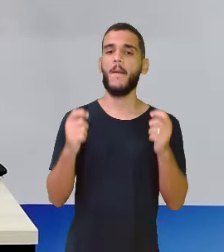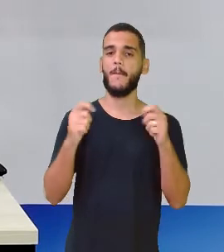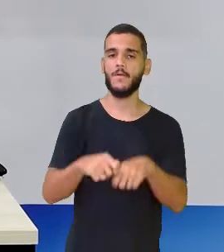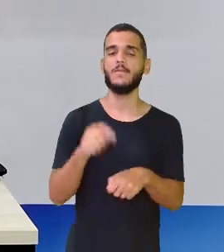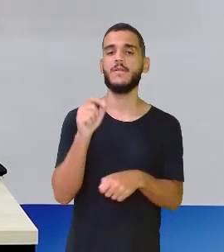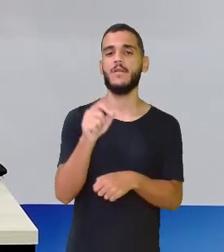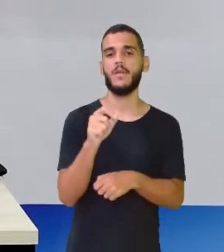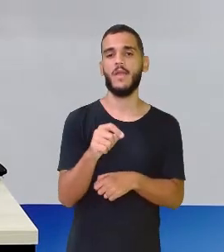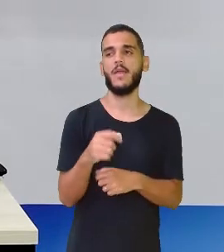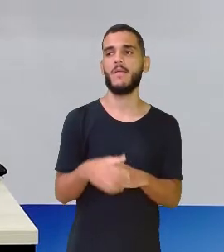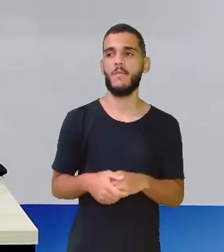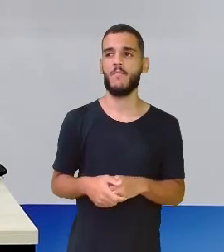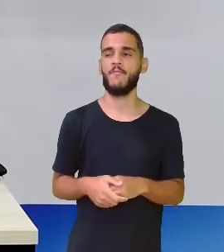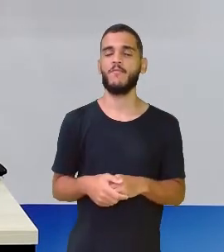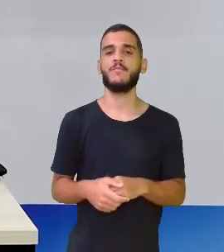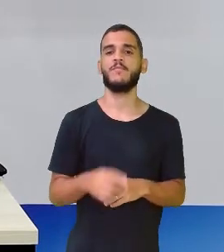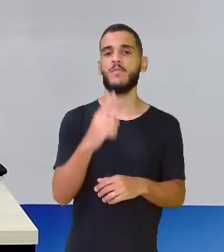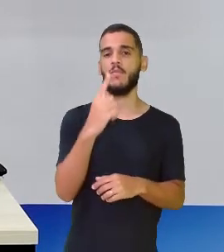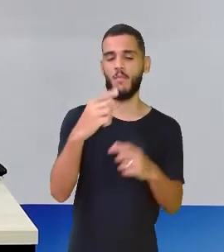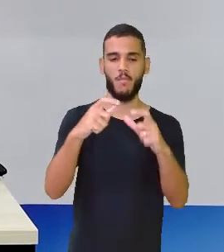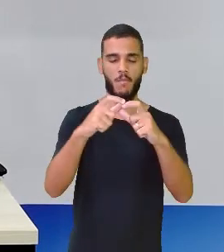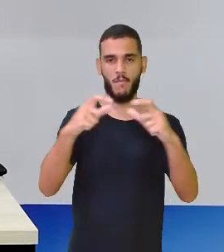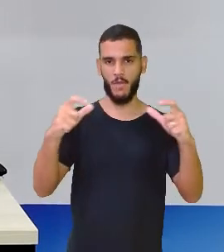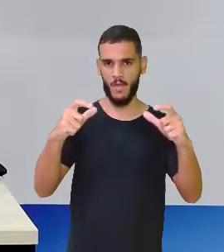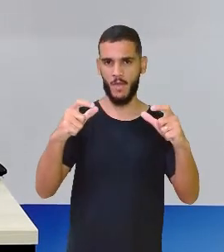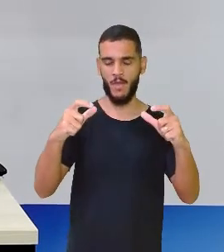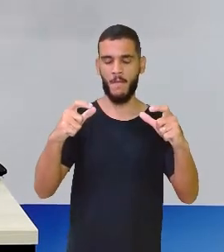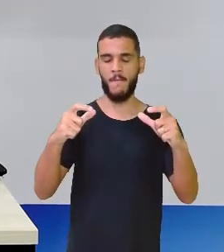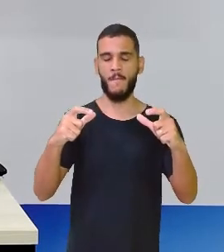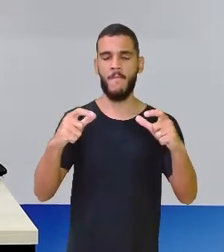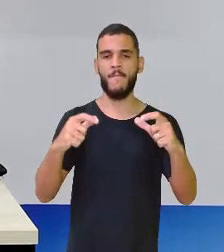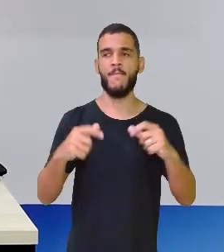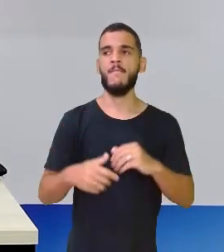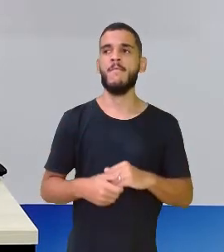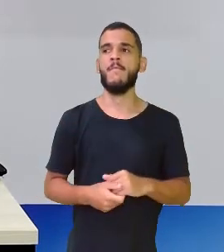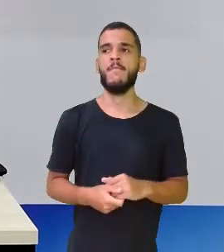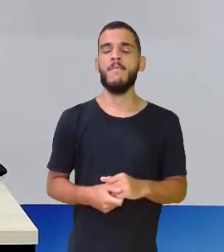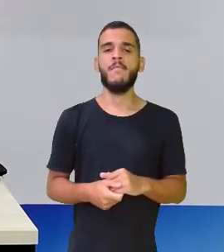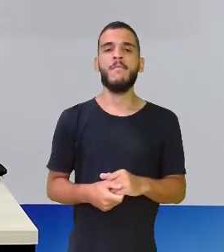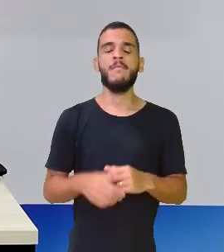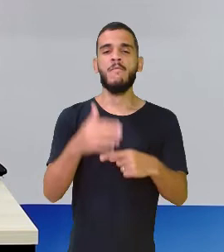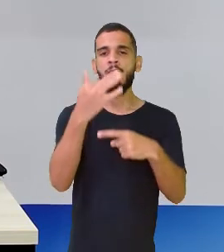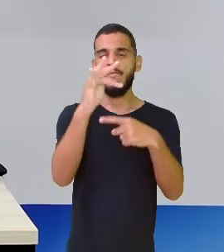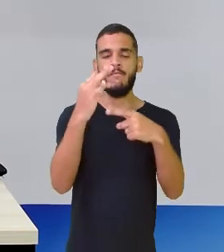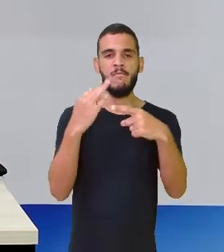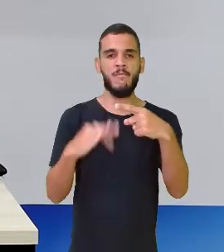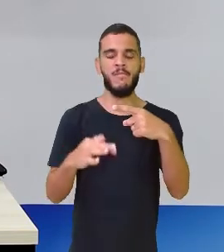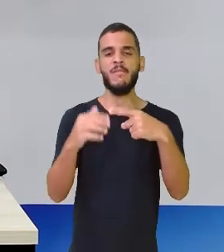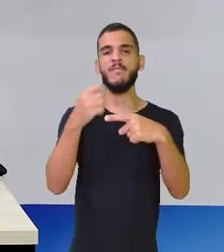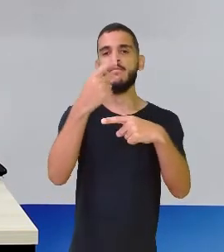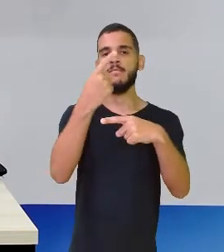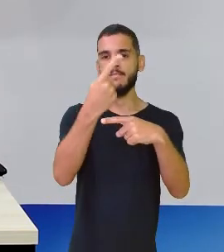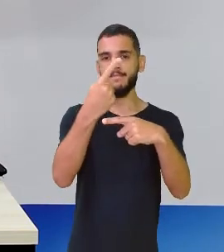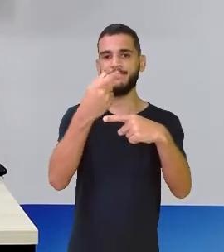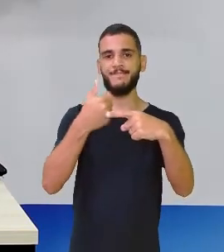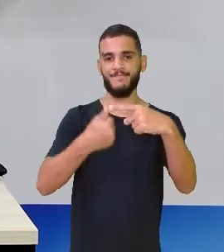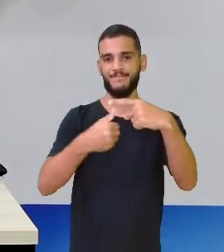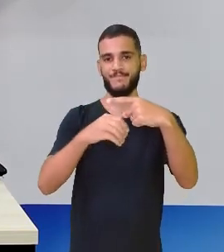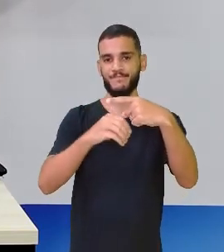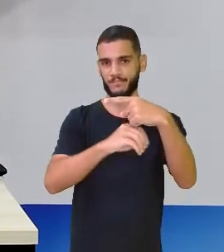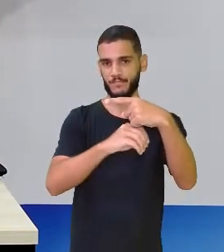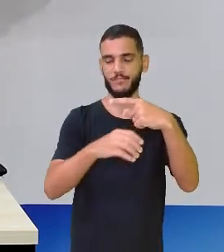dizer que uma barra dessa, ela vale uma parte das cem. Em números